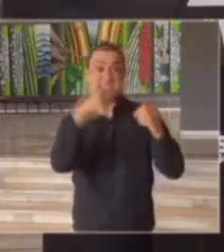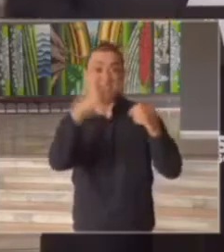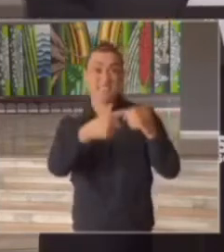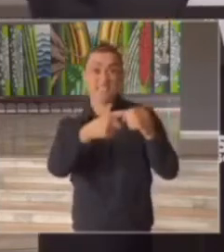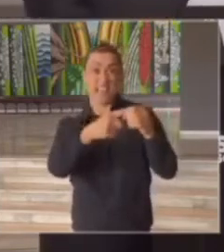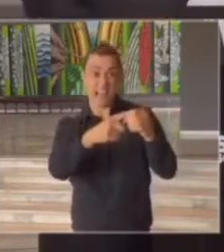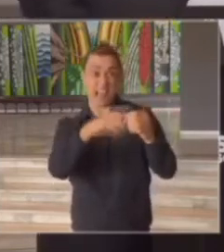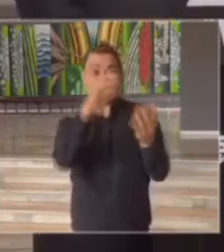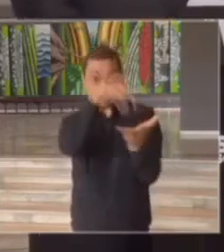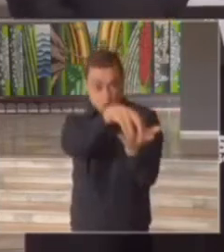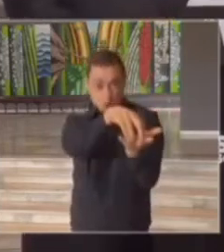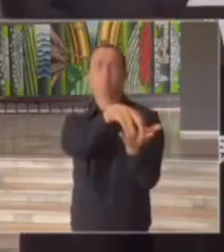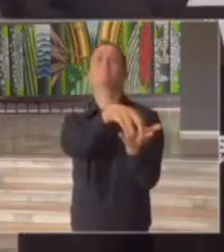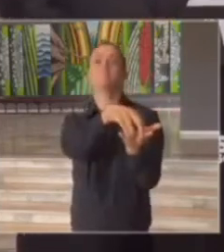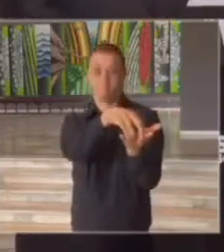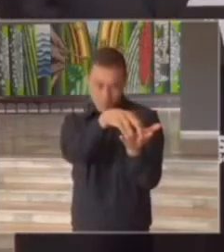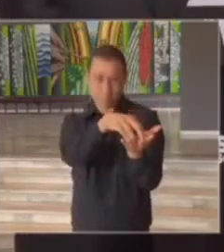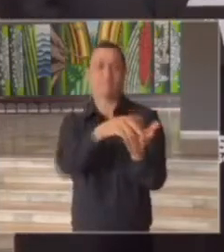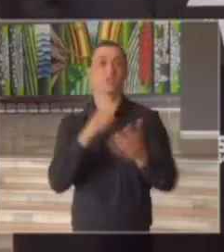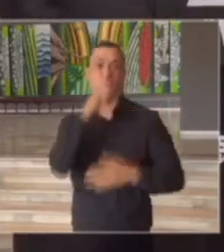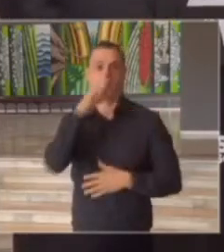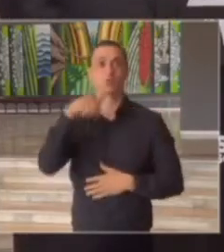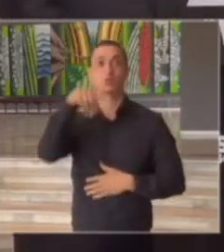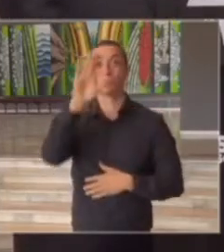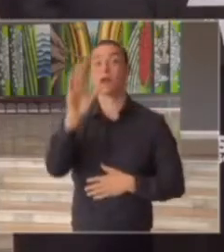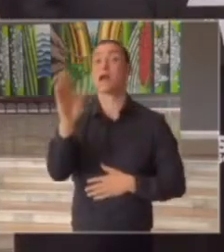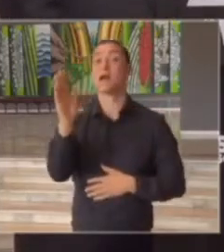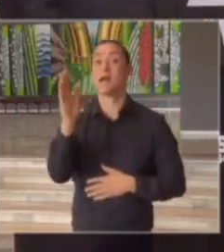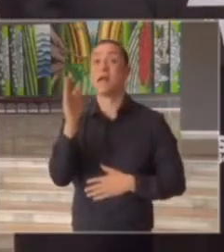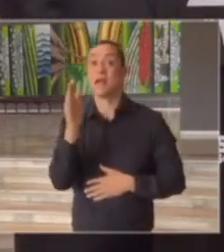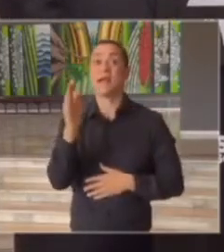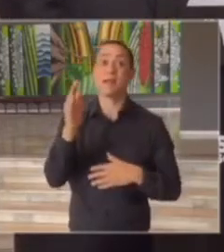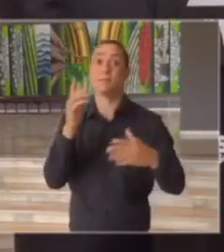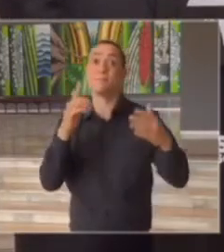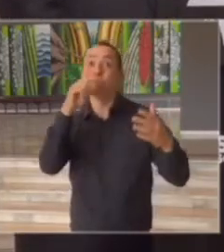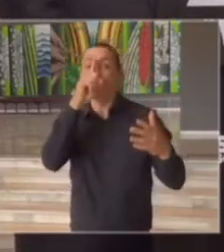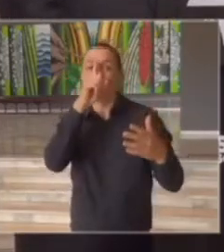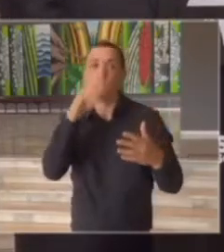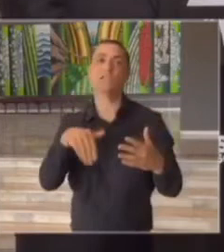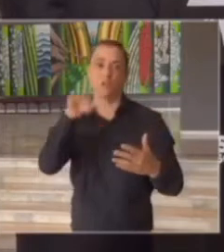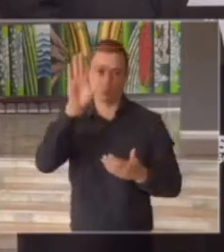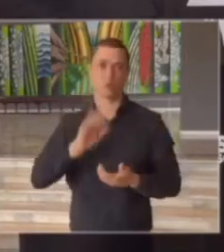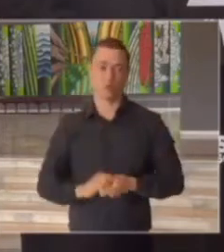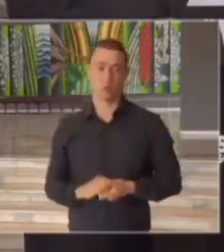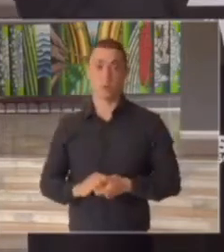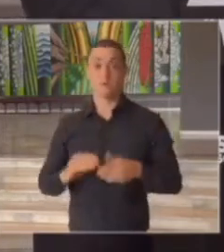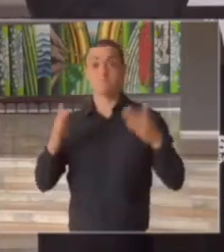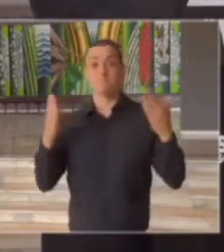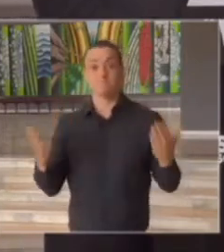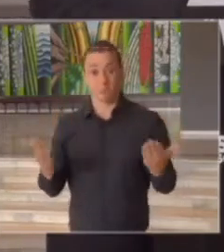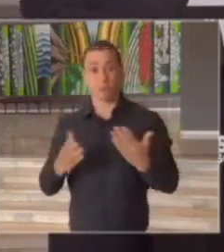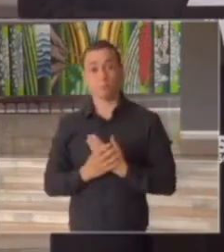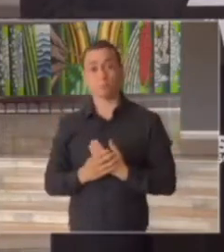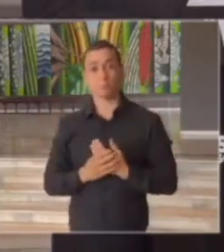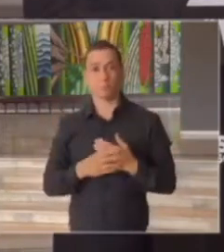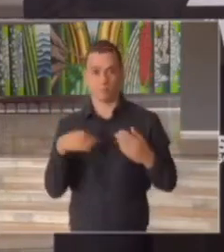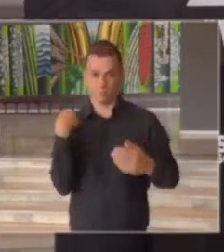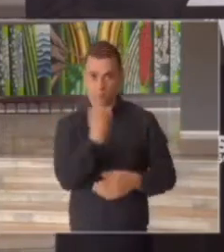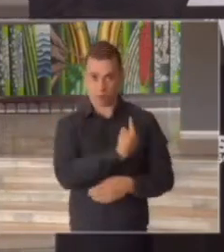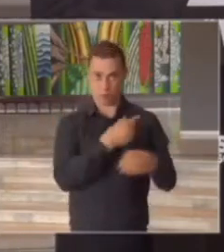então o comitê de saúde o centro de contingências está fazendo uma nota técnica